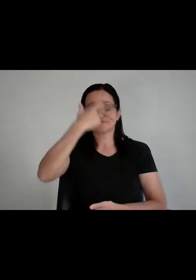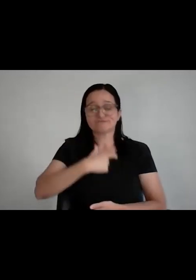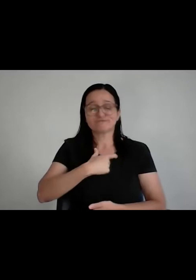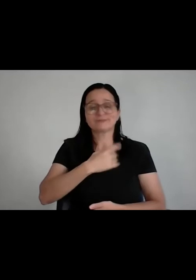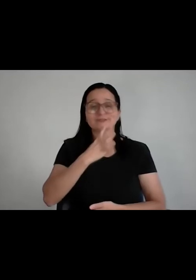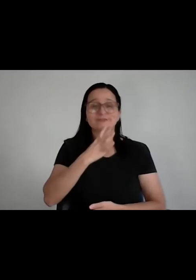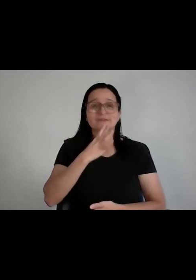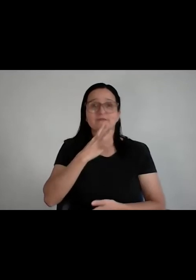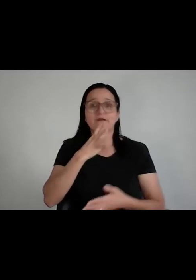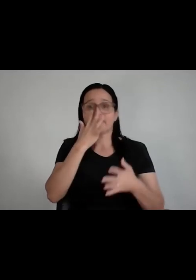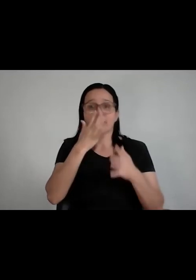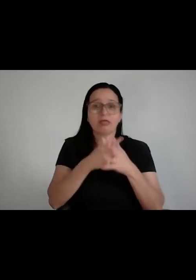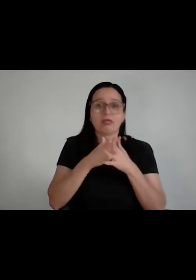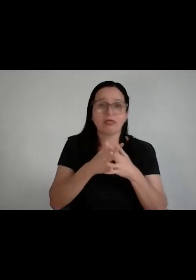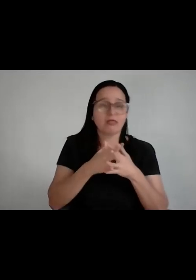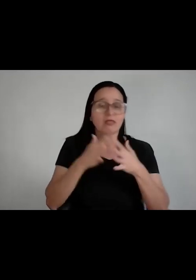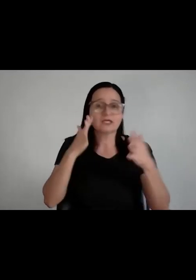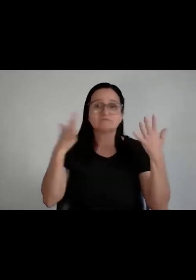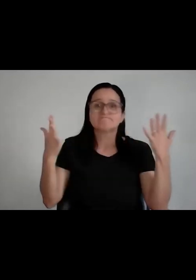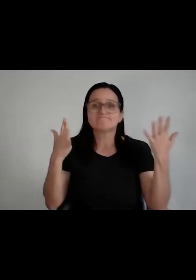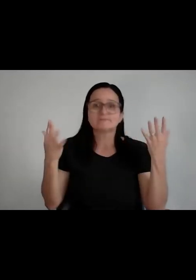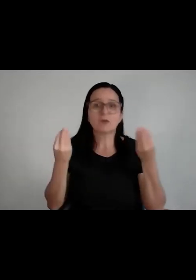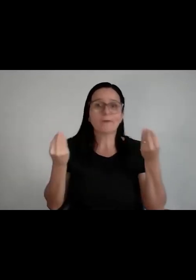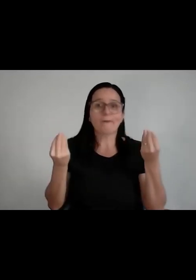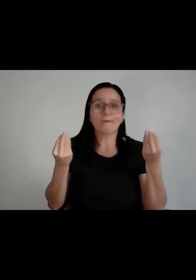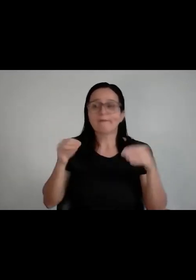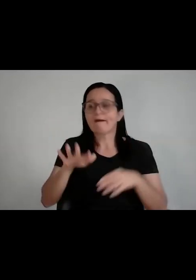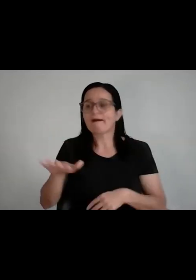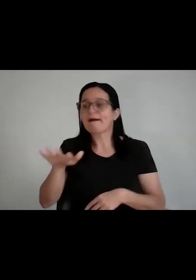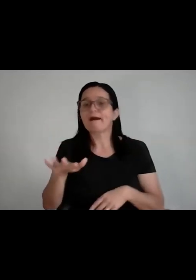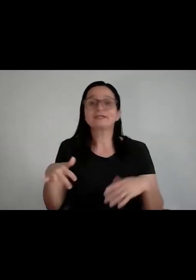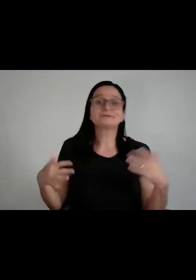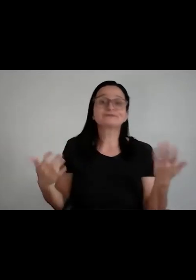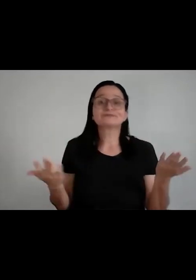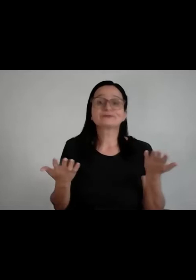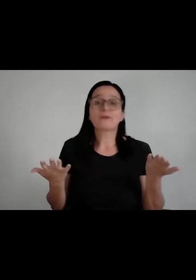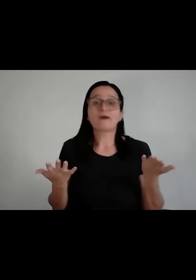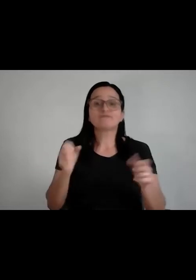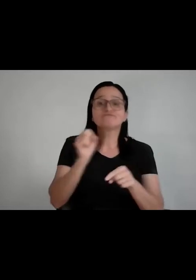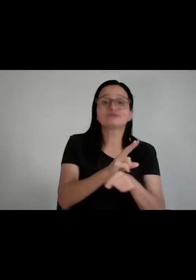perdido, como é que eu vou seguir carreira, qual é a área que eu vou atuar, qual o mercado,